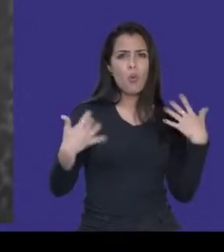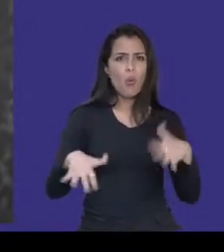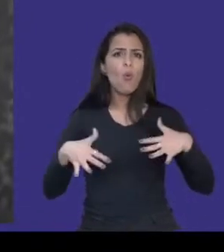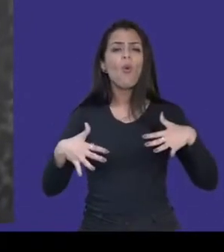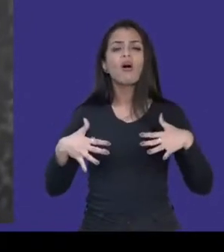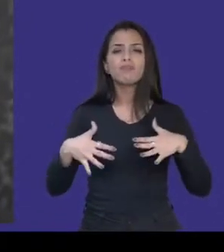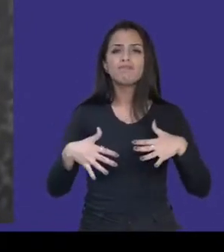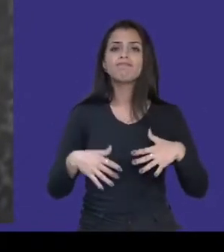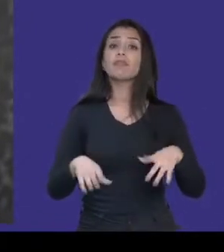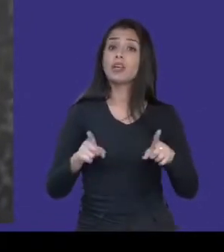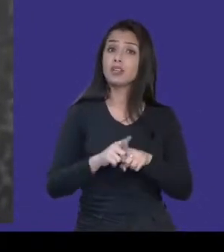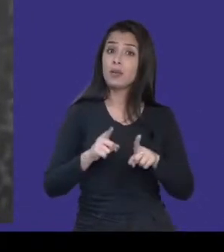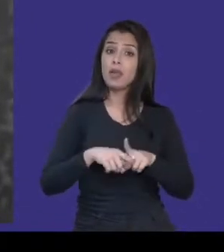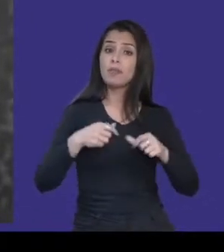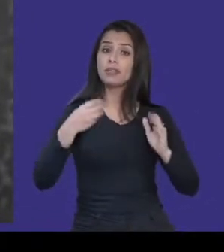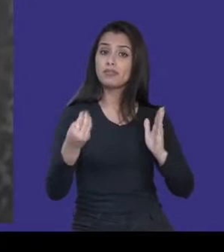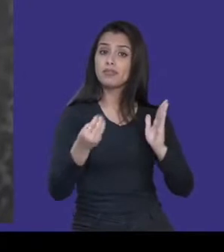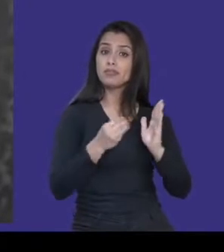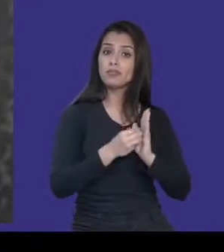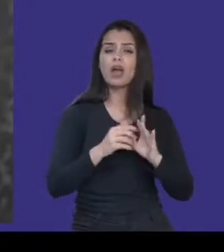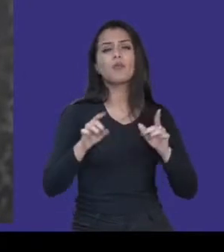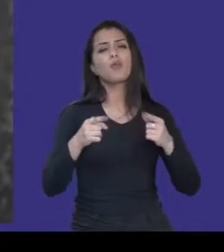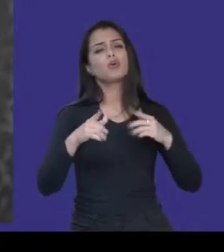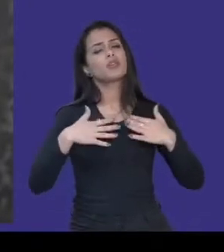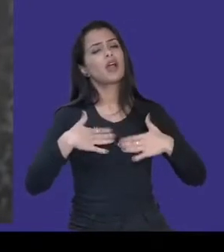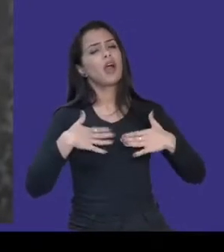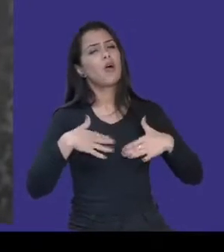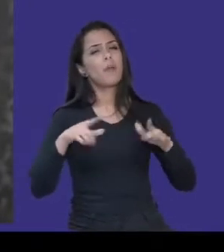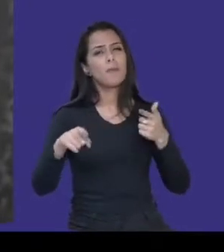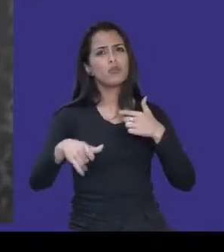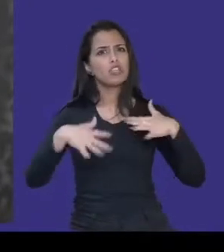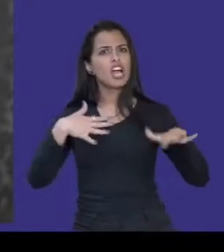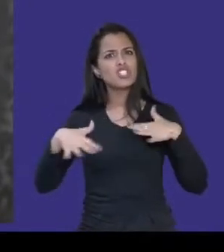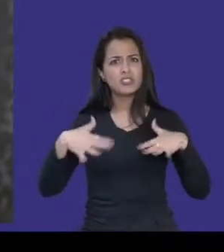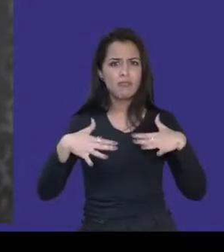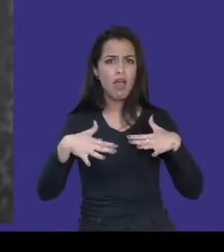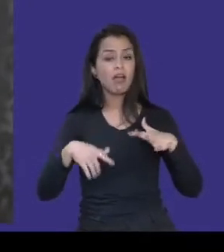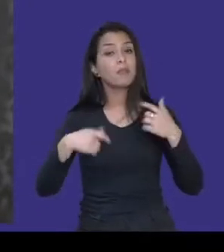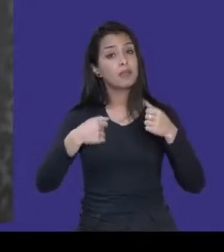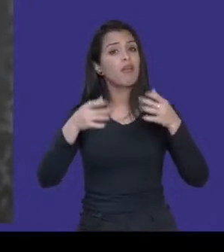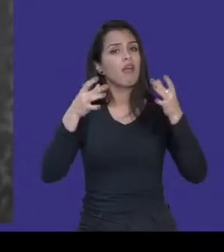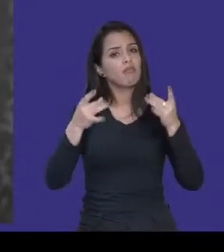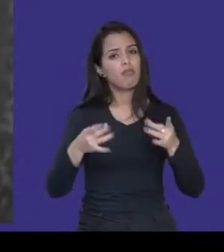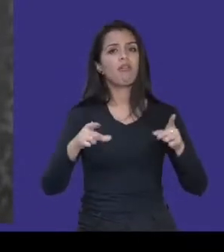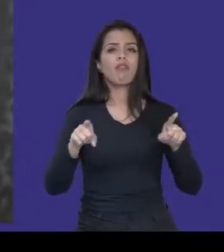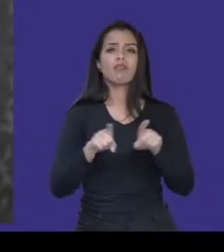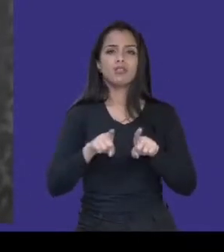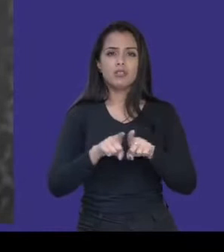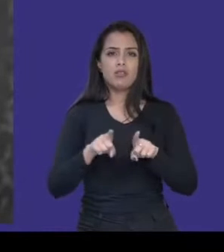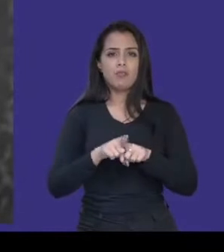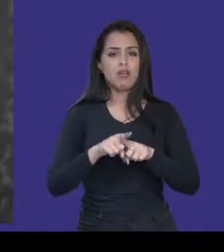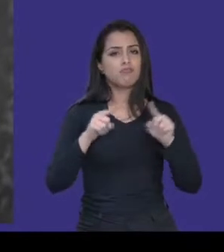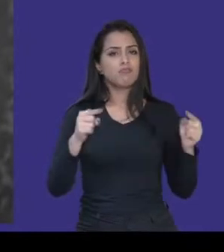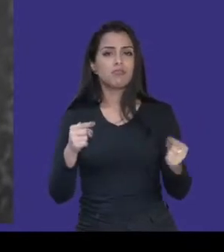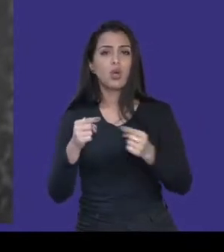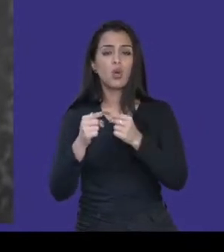também digo ali, música calma, música agitada, enfim, que vai ter relação com